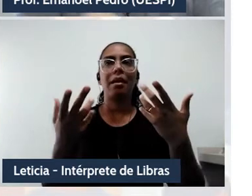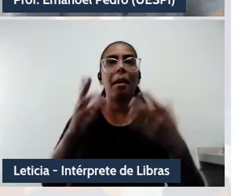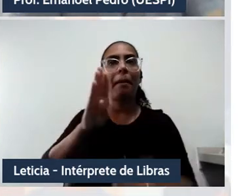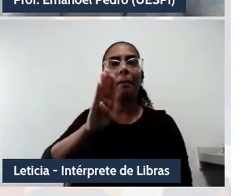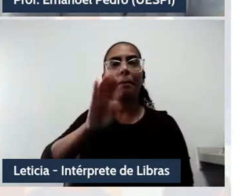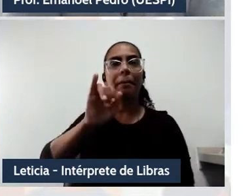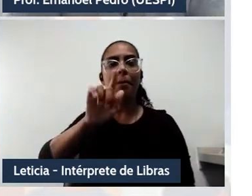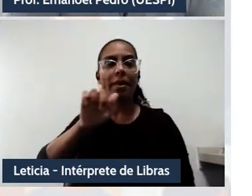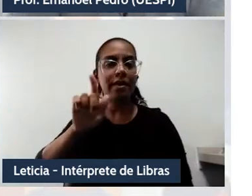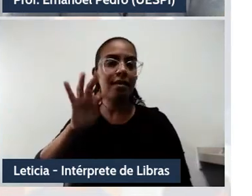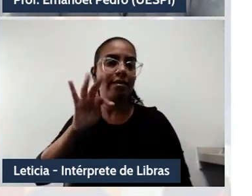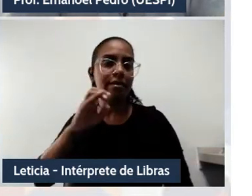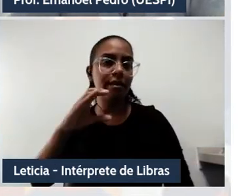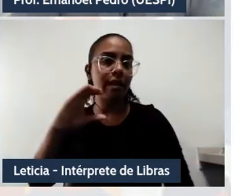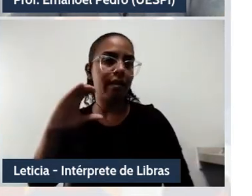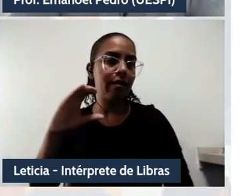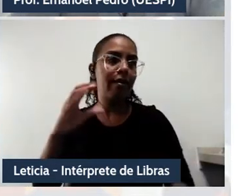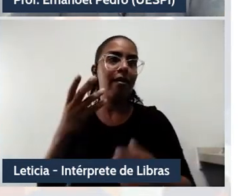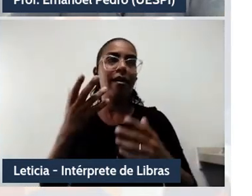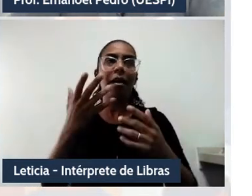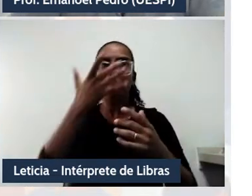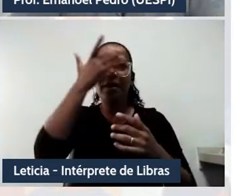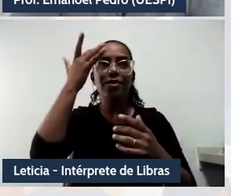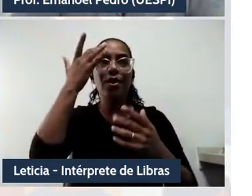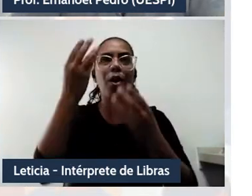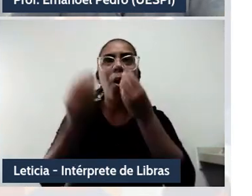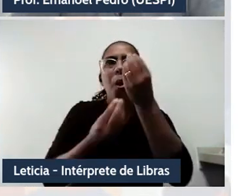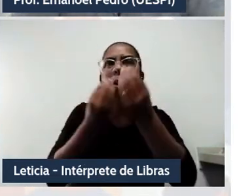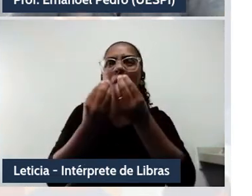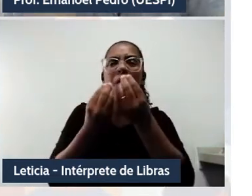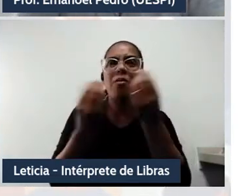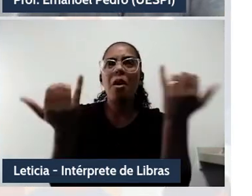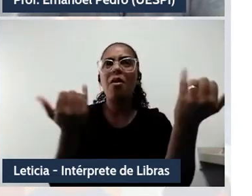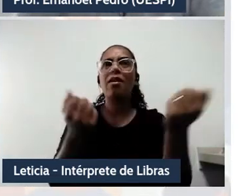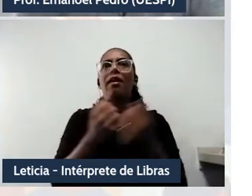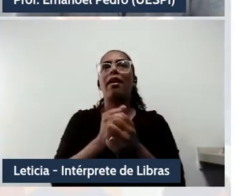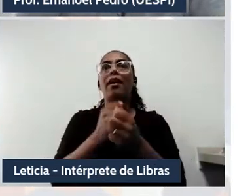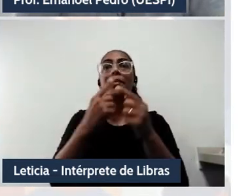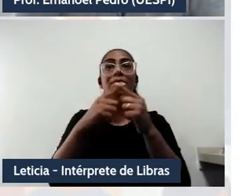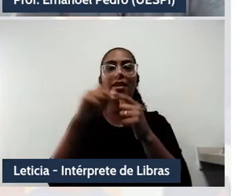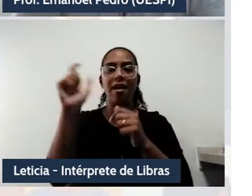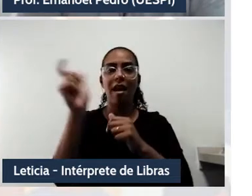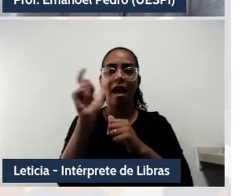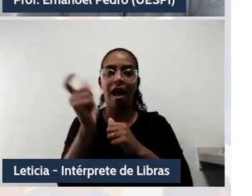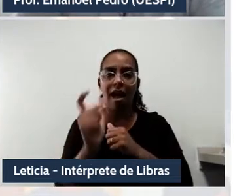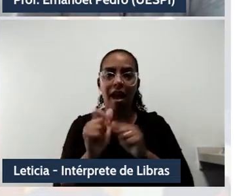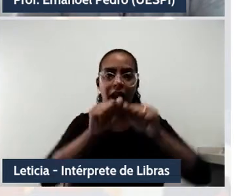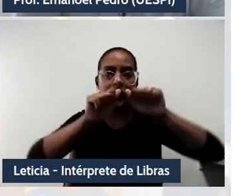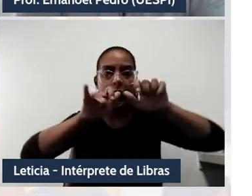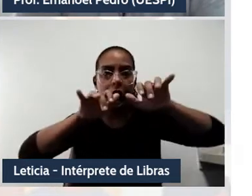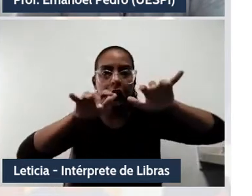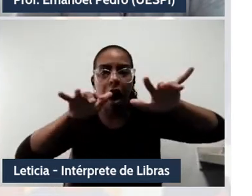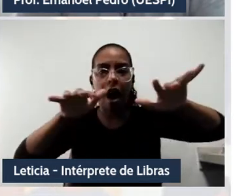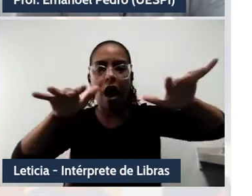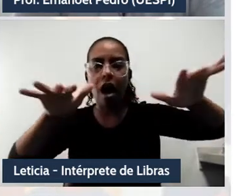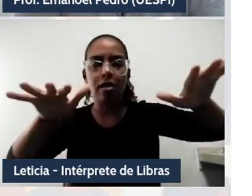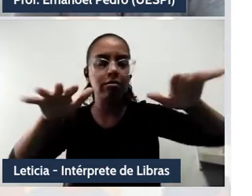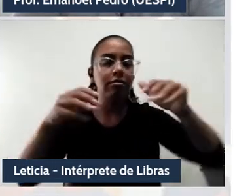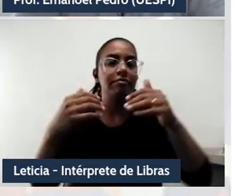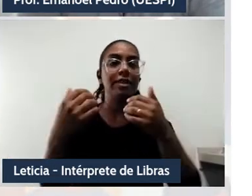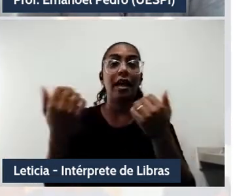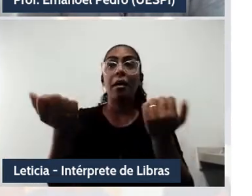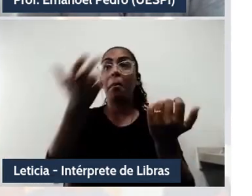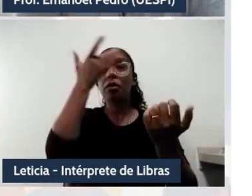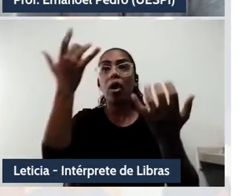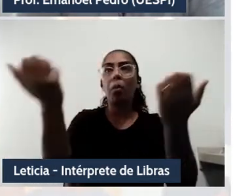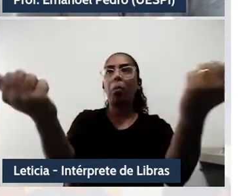Meta, os algoritmos, o disparo de mensagens, a bricolagem de contextos enunciados, imagens numa